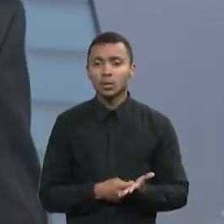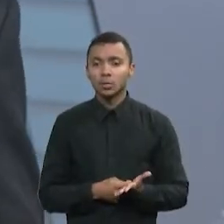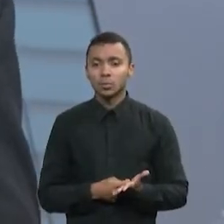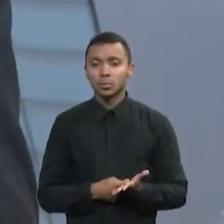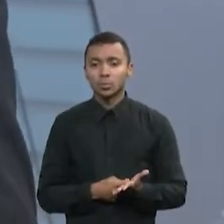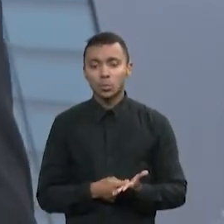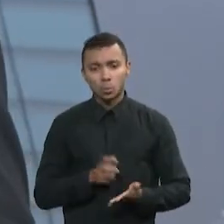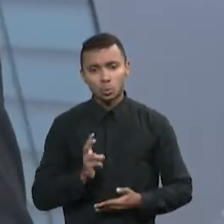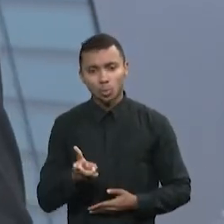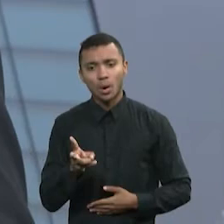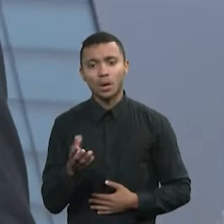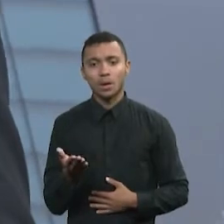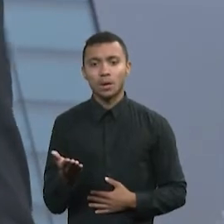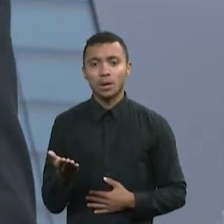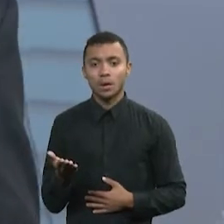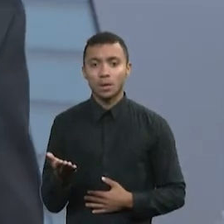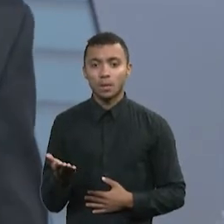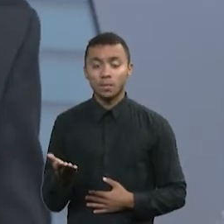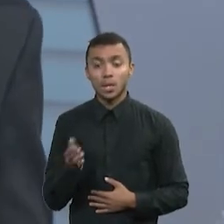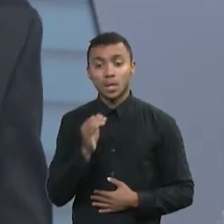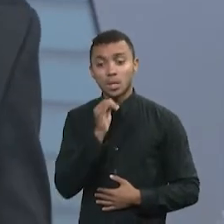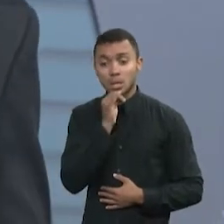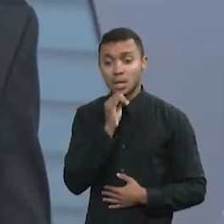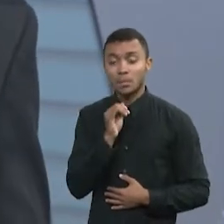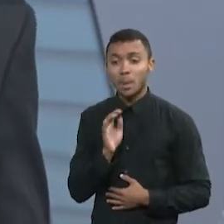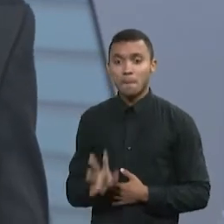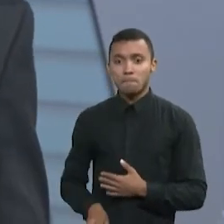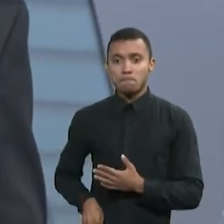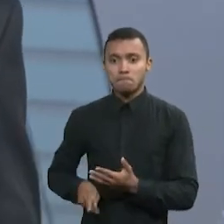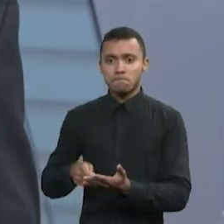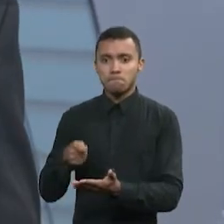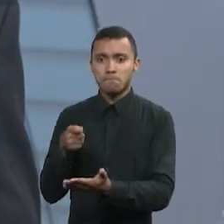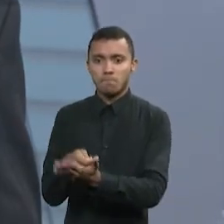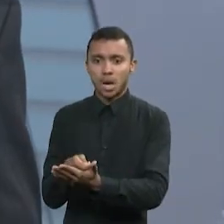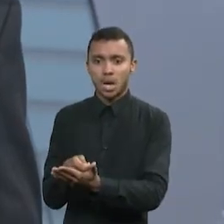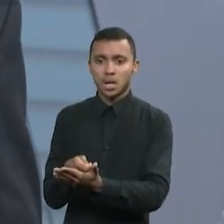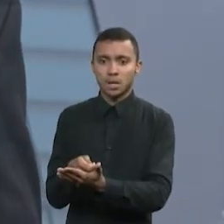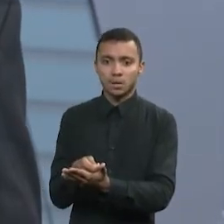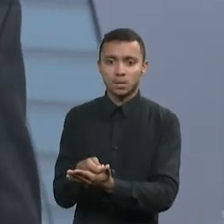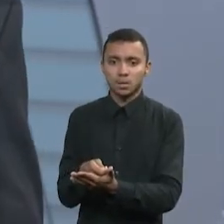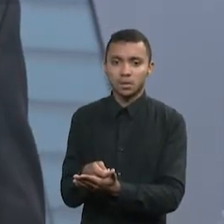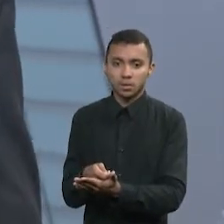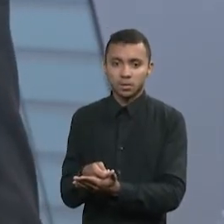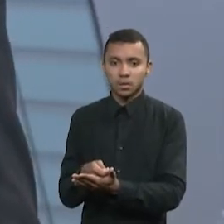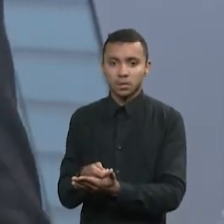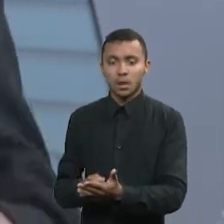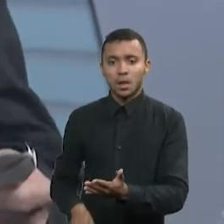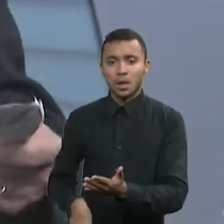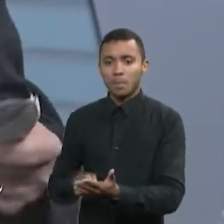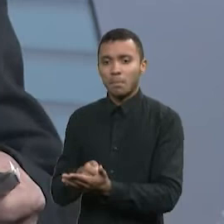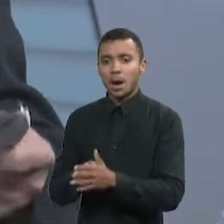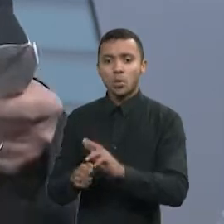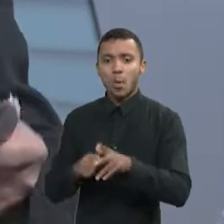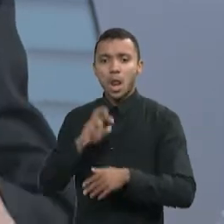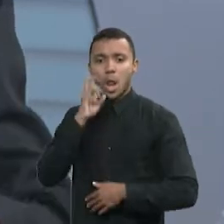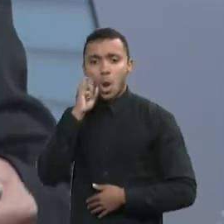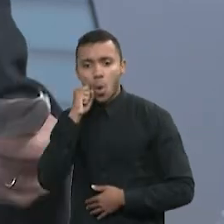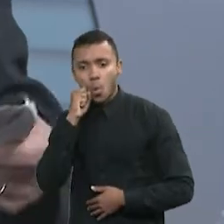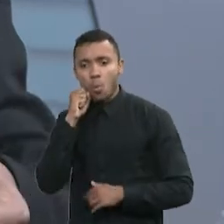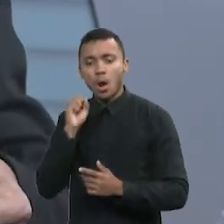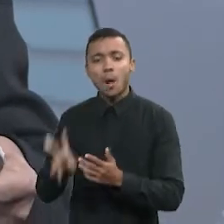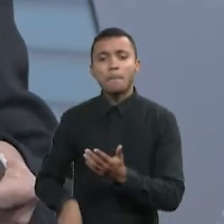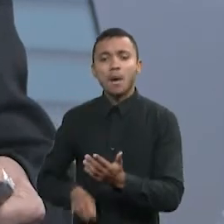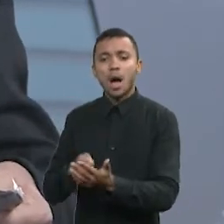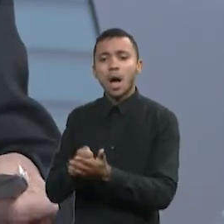muito mais inteligente do que você se taxar numa margem que não é nem de lucro, é de reajuste, como você